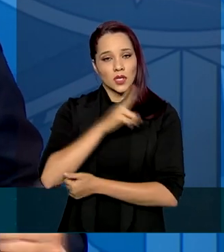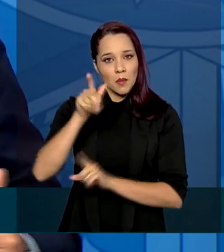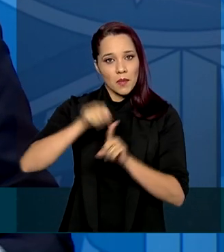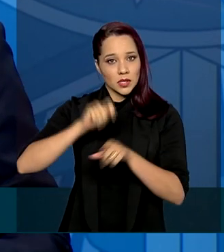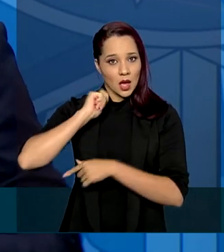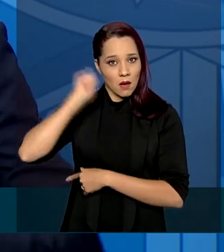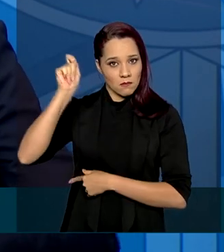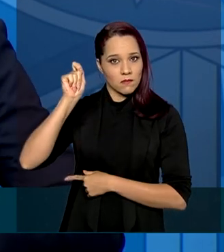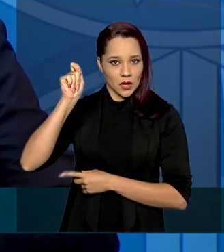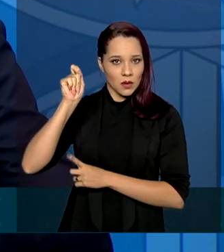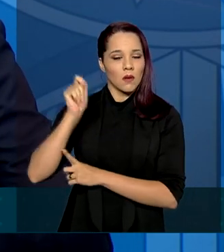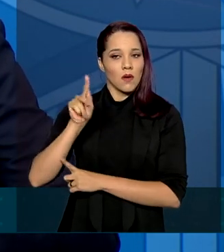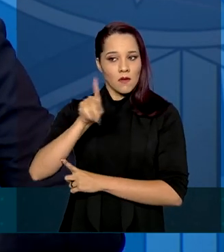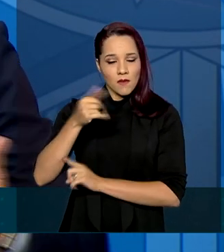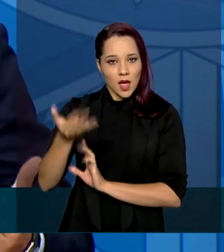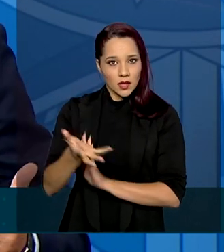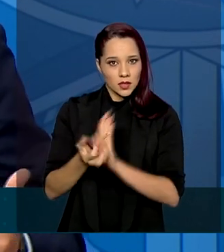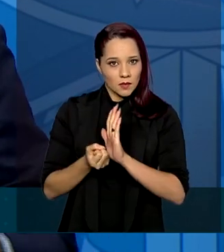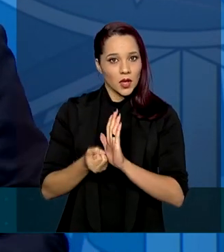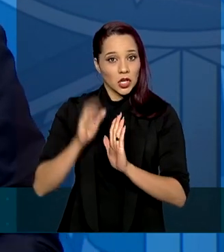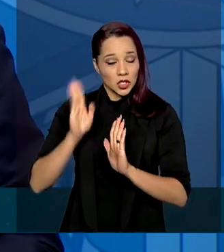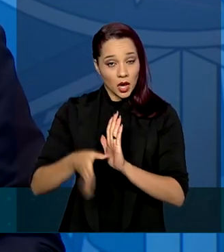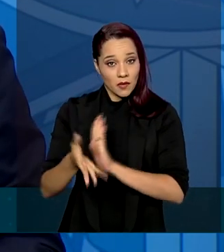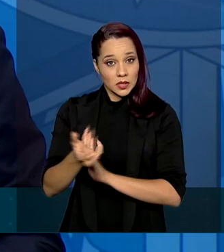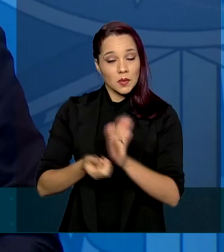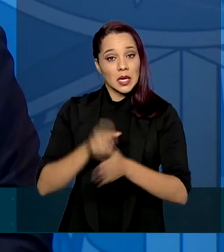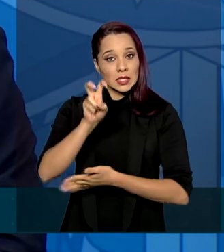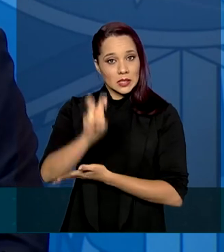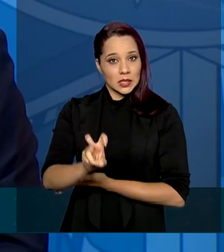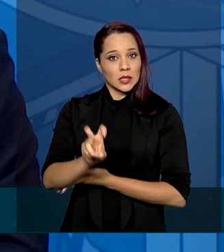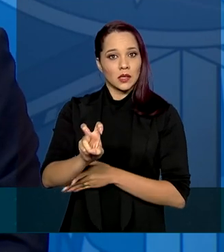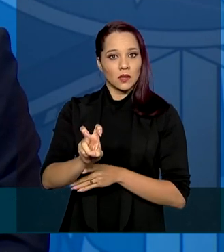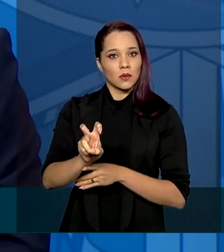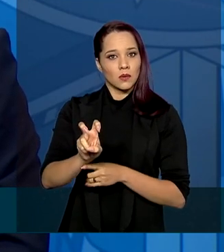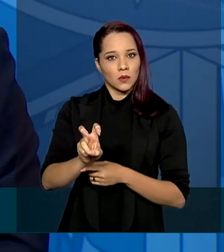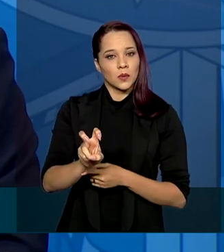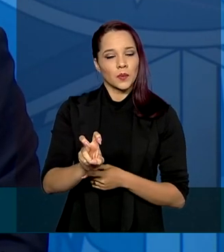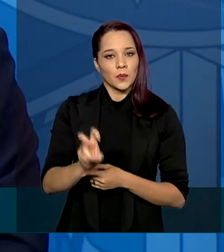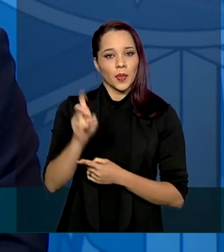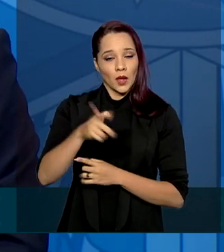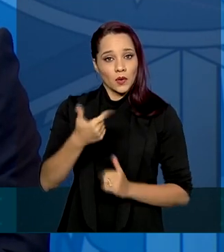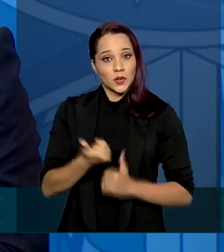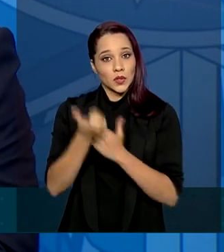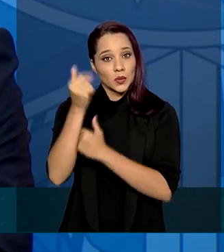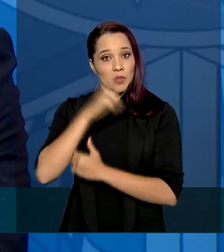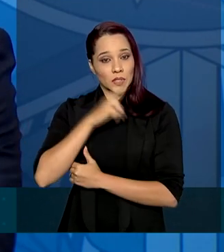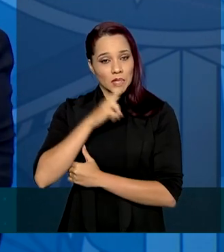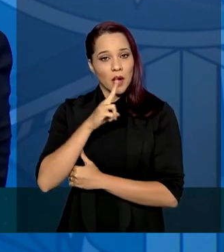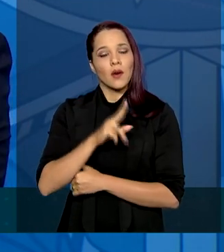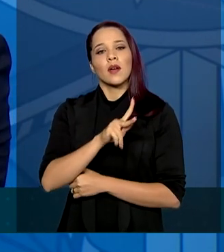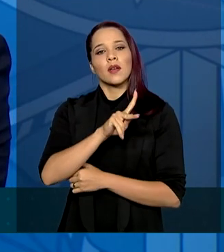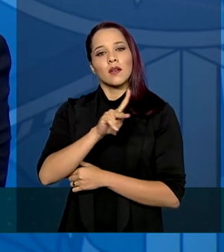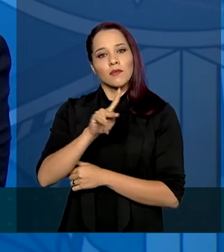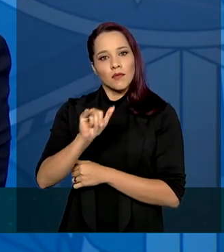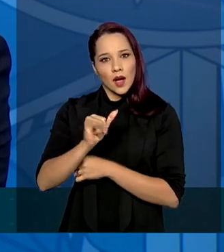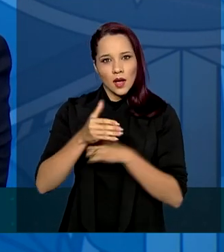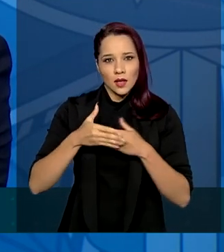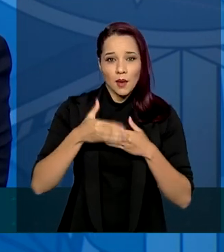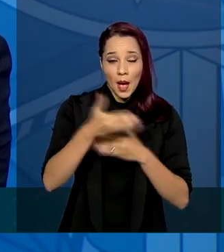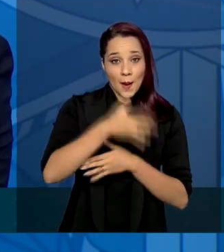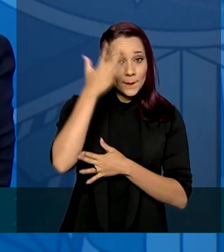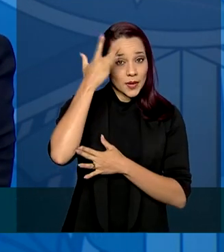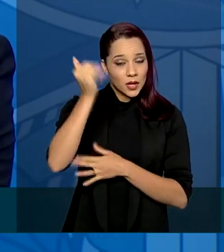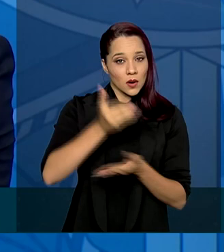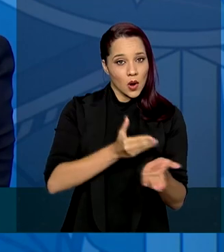já receberão as cinco do auxílio emergencial e vão, partir de amanhã,